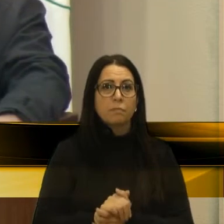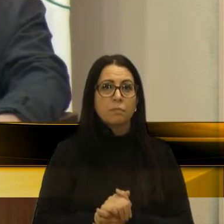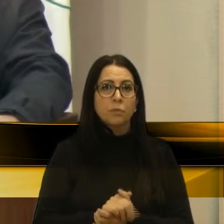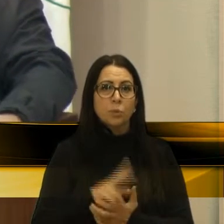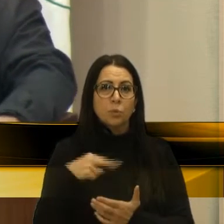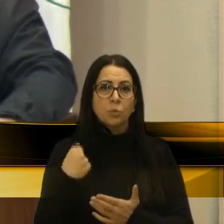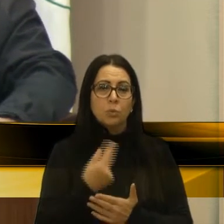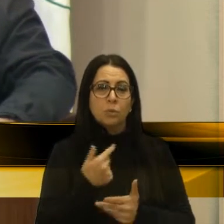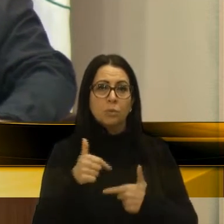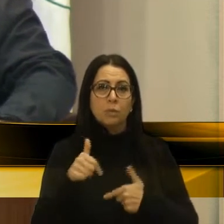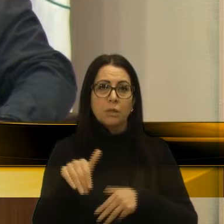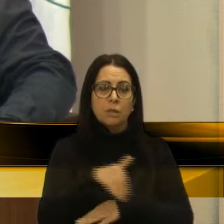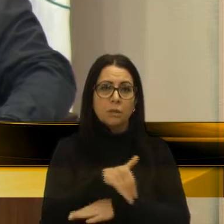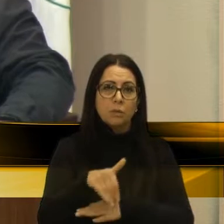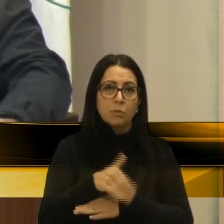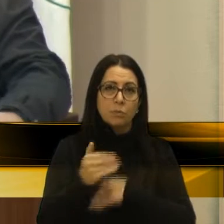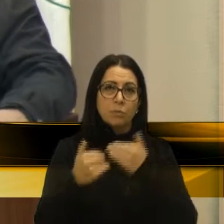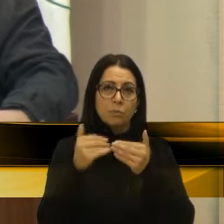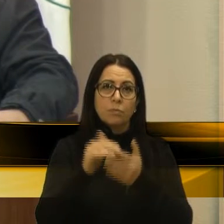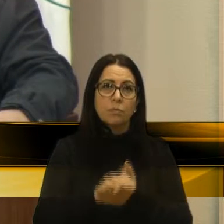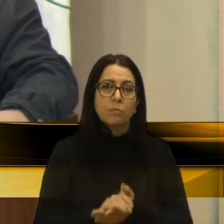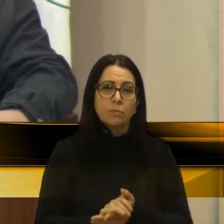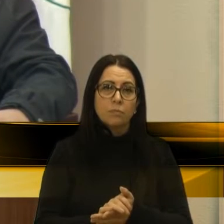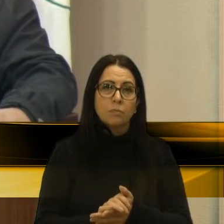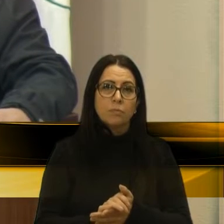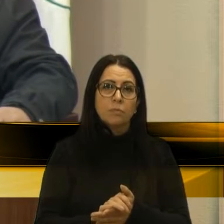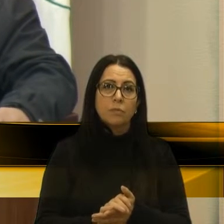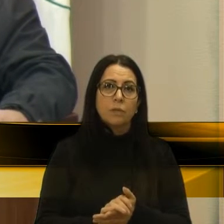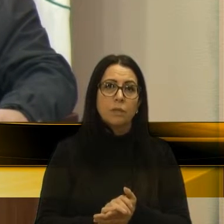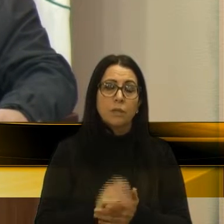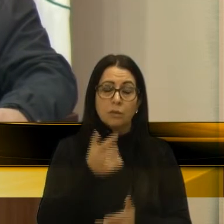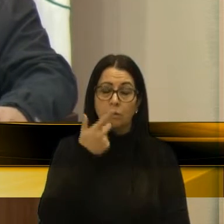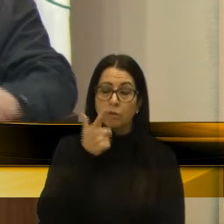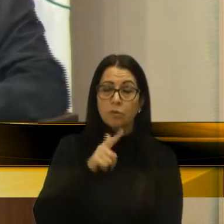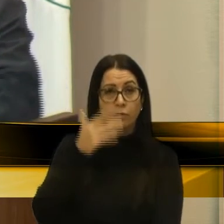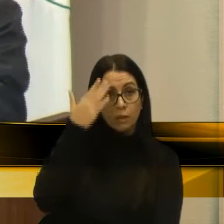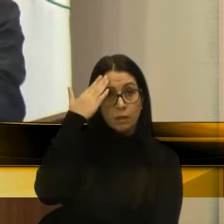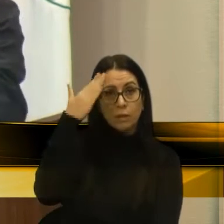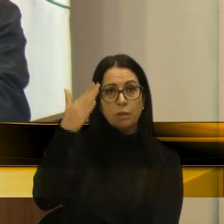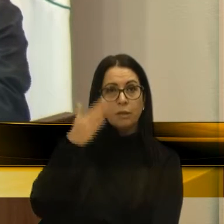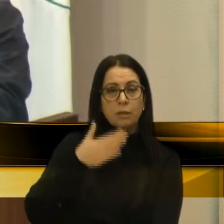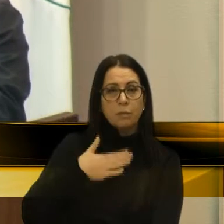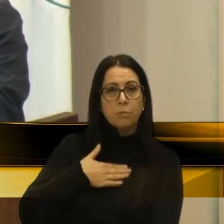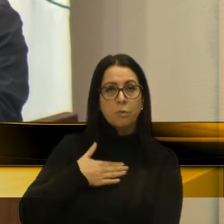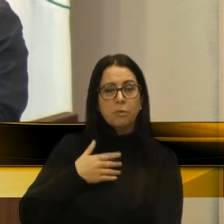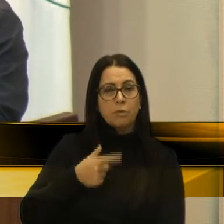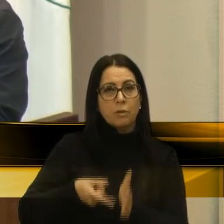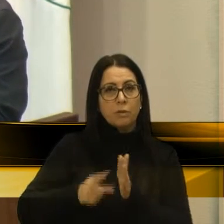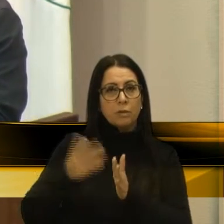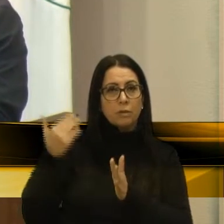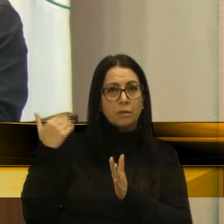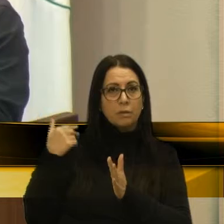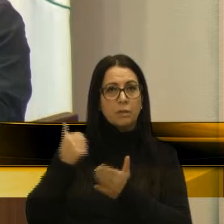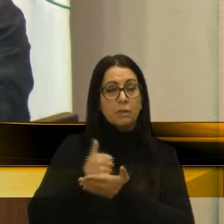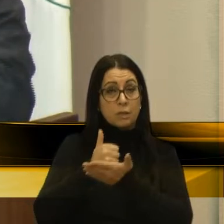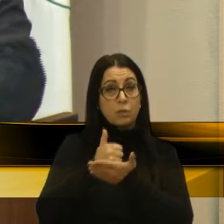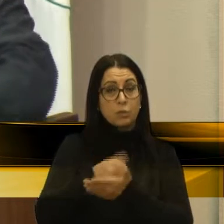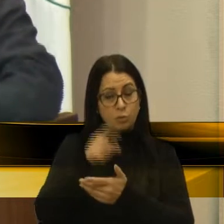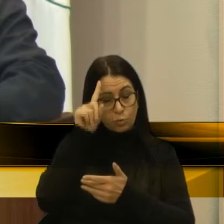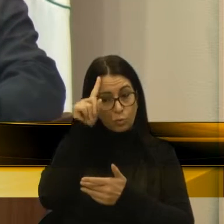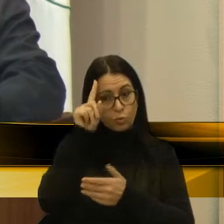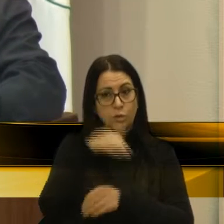o nosso trabalho na rua está andando. Muito Quero mais uma vez agradecer aos meus assessores que estão todo dia nas ruas,